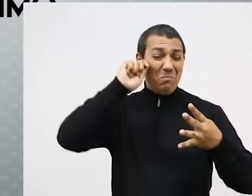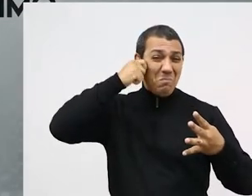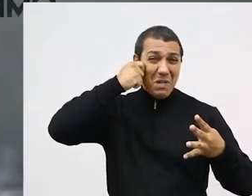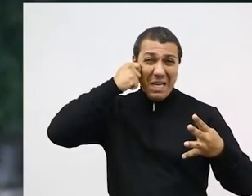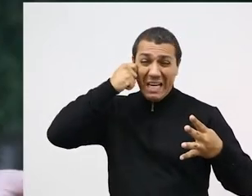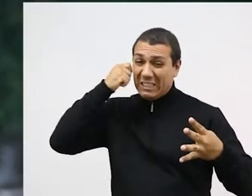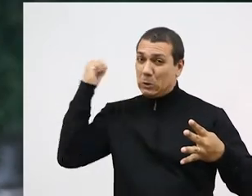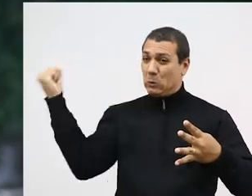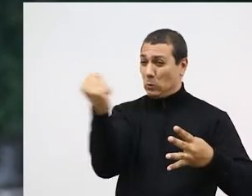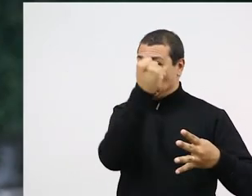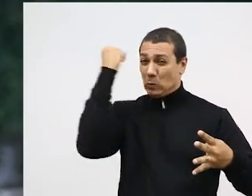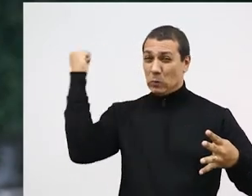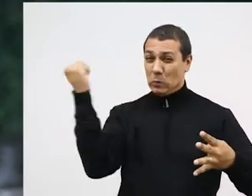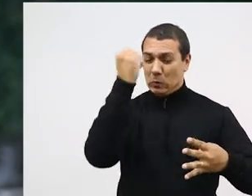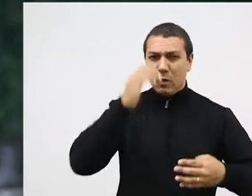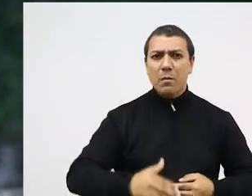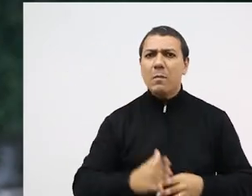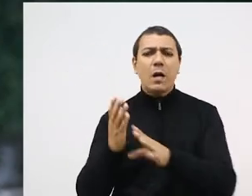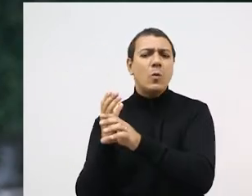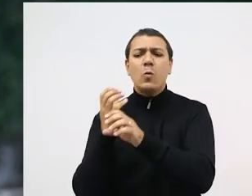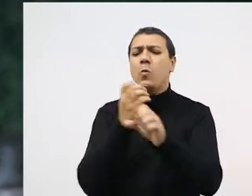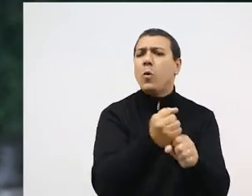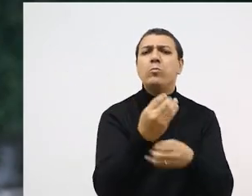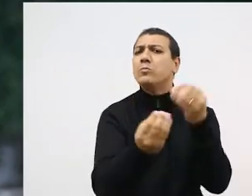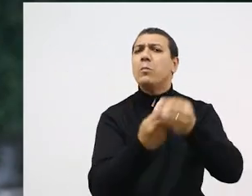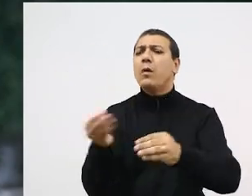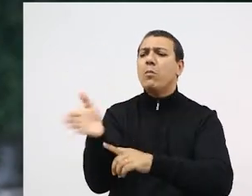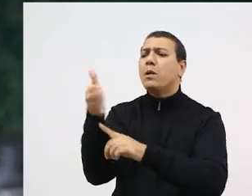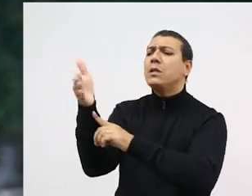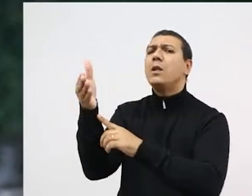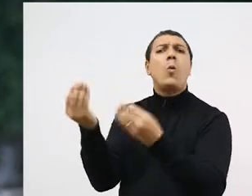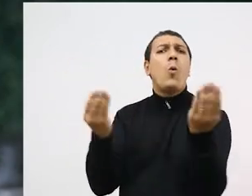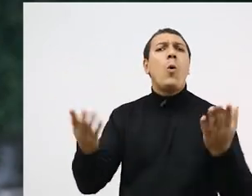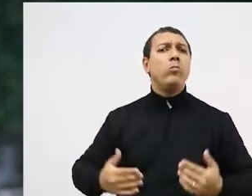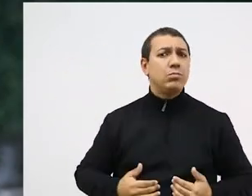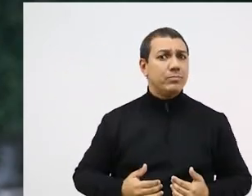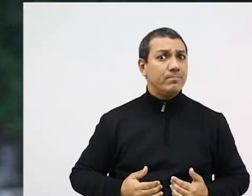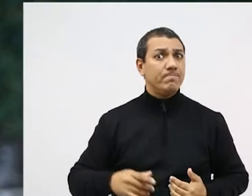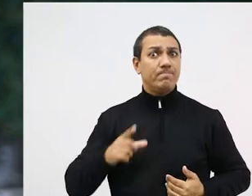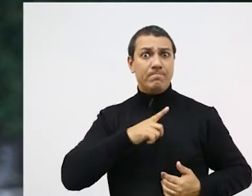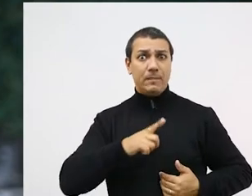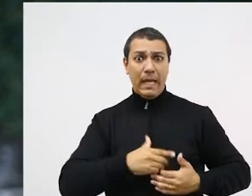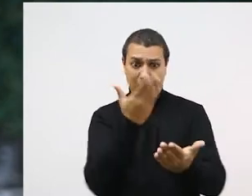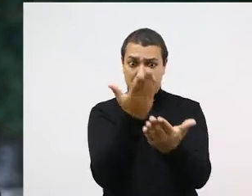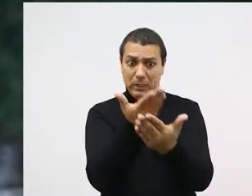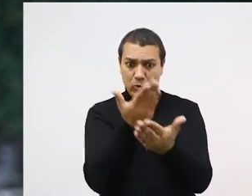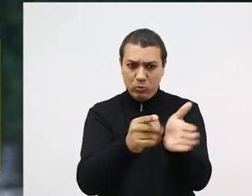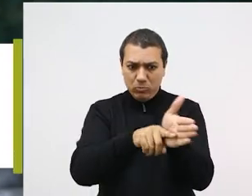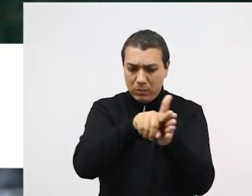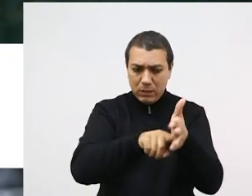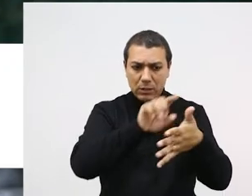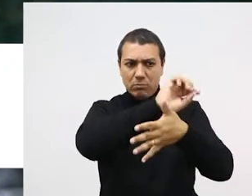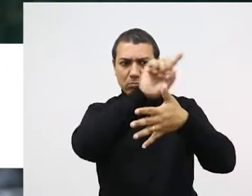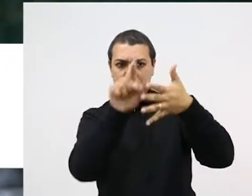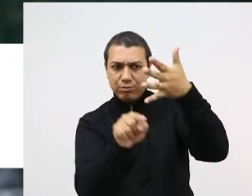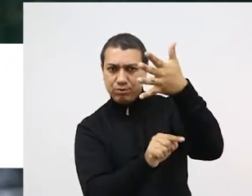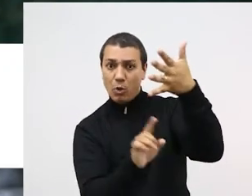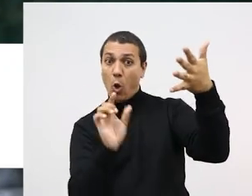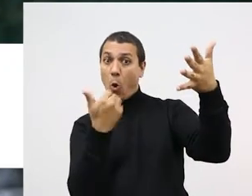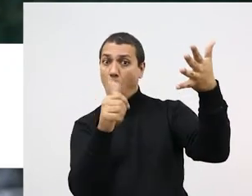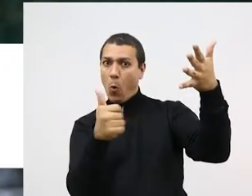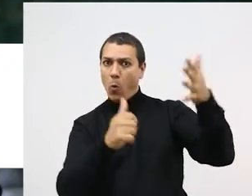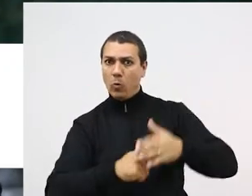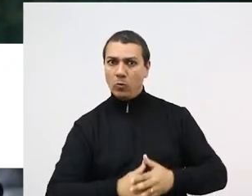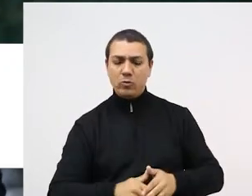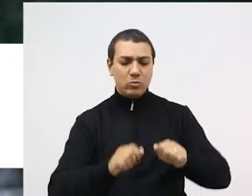risco. Para chegar no cálculo que define a bandeira de uma região, são utilizados 11 indicadores, que servem para analisar a velocidade